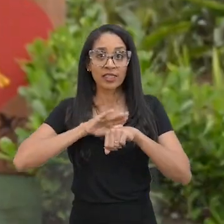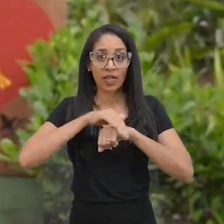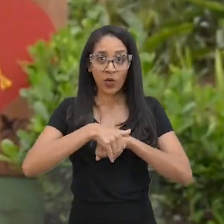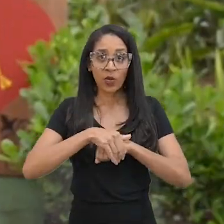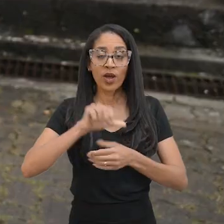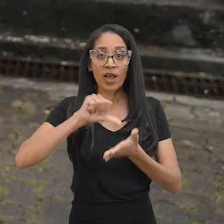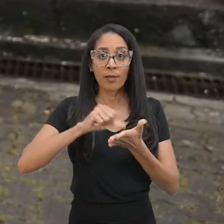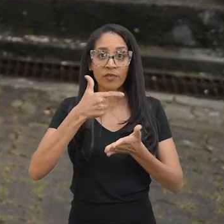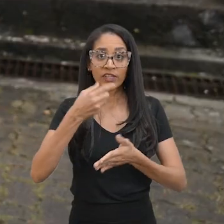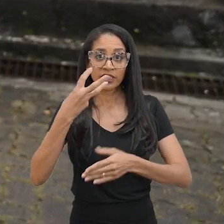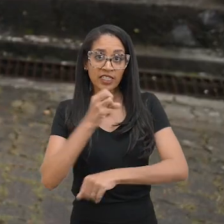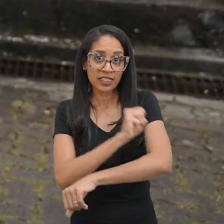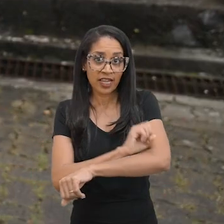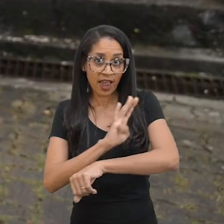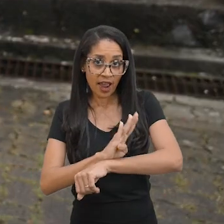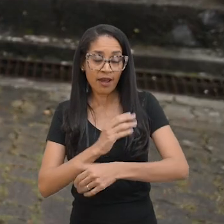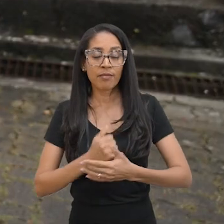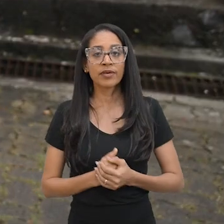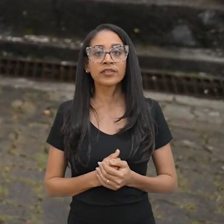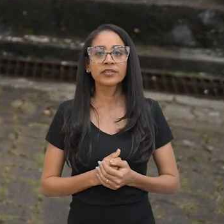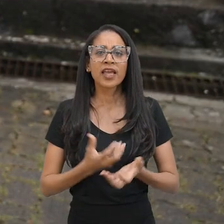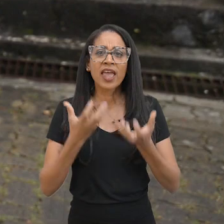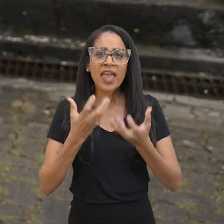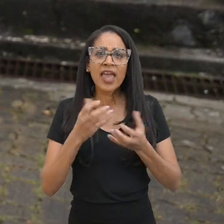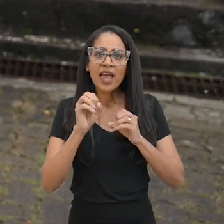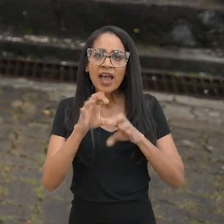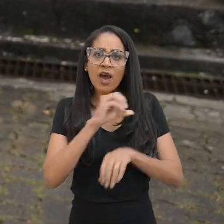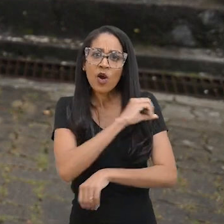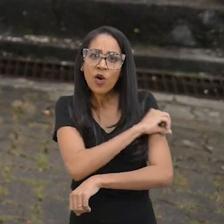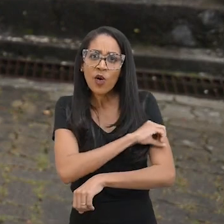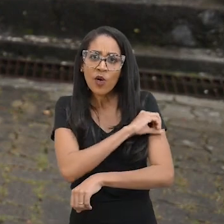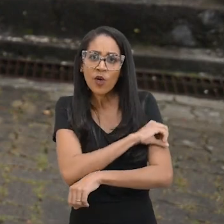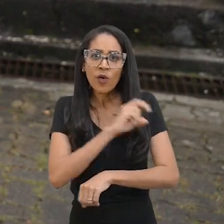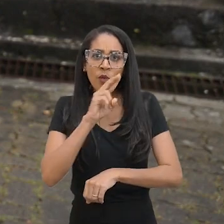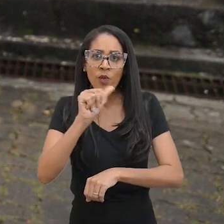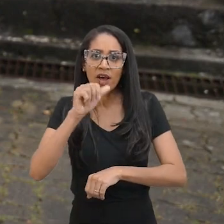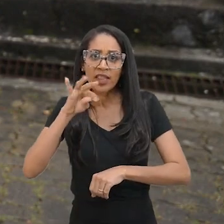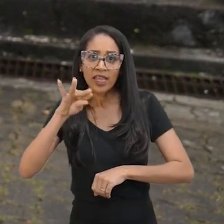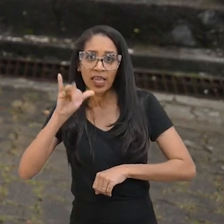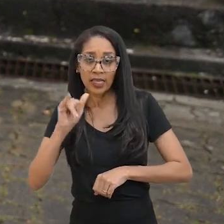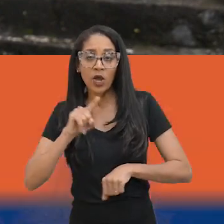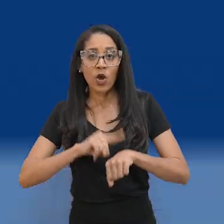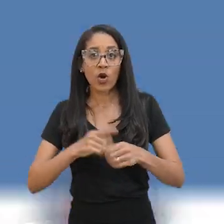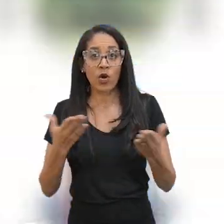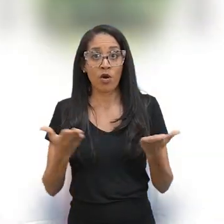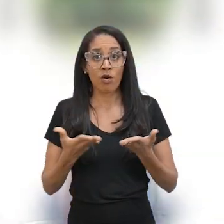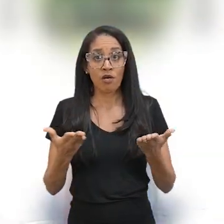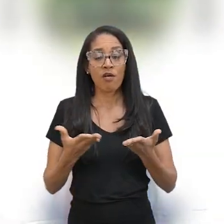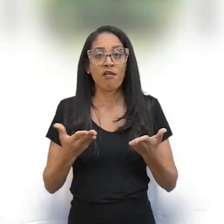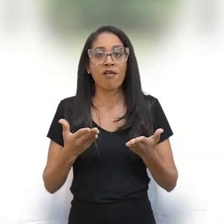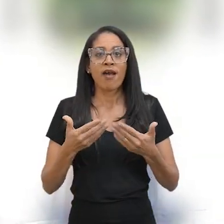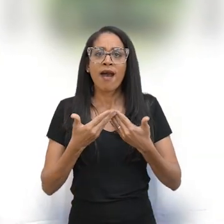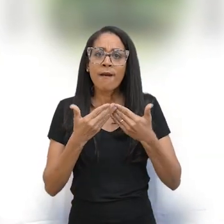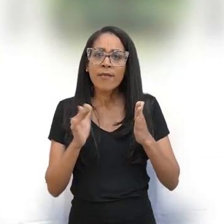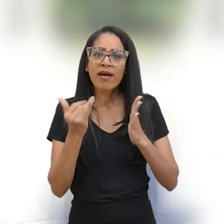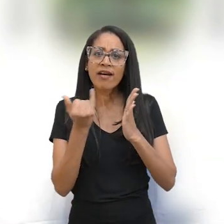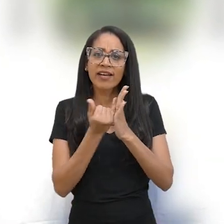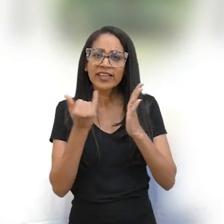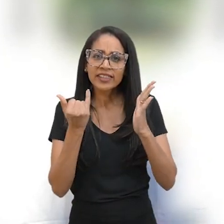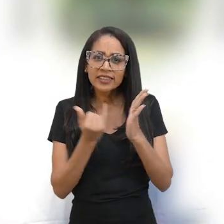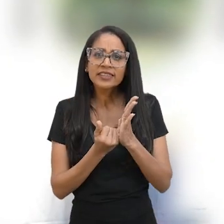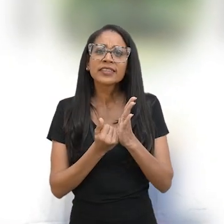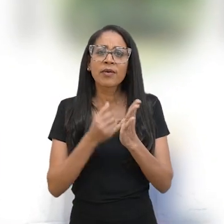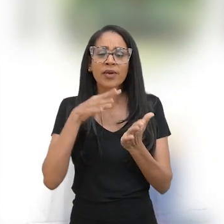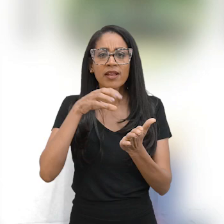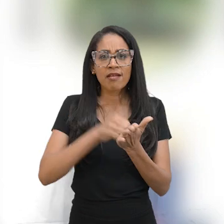em Seabra, hein? Quer ministrar uma oficina na UAT? A hora é agora. Estão abertas inscrições para o credenciamento de